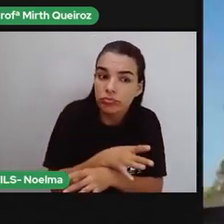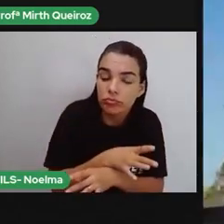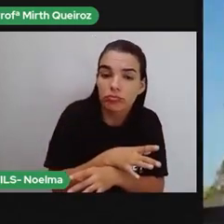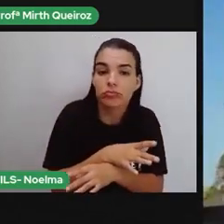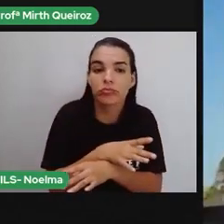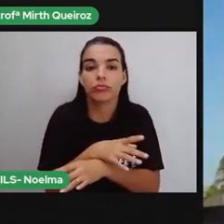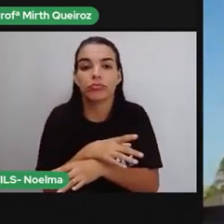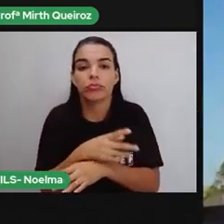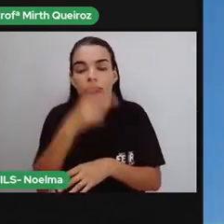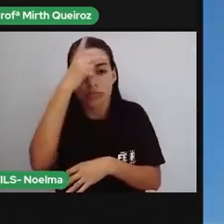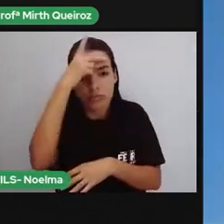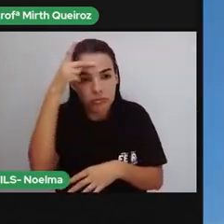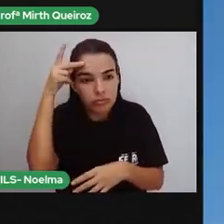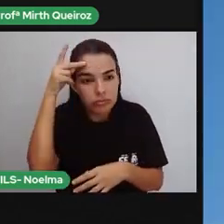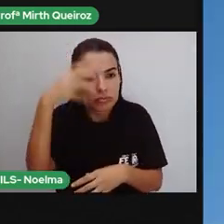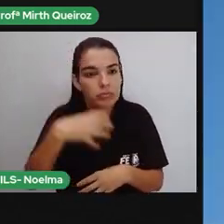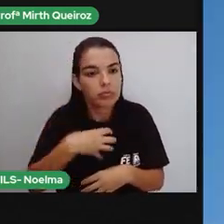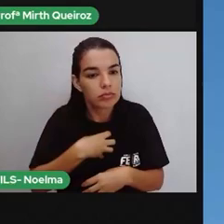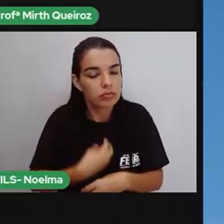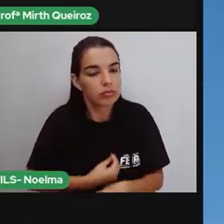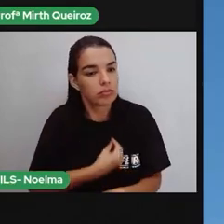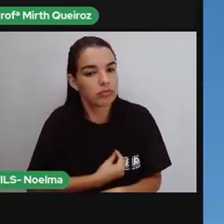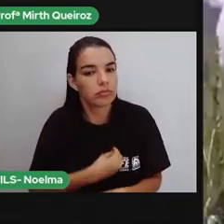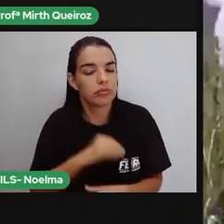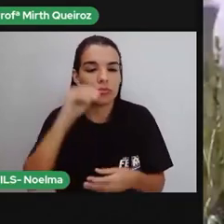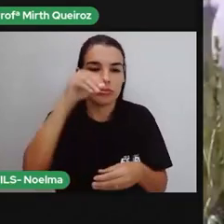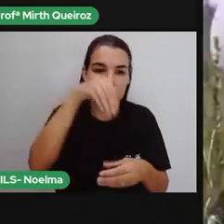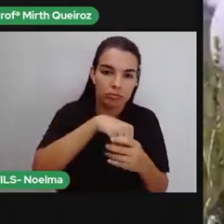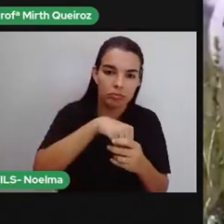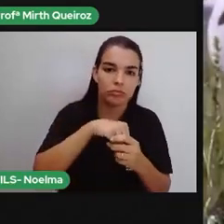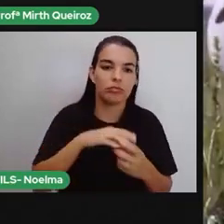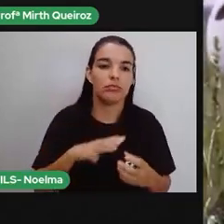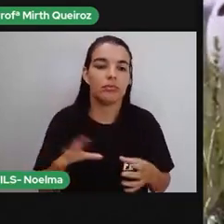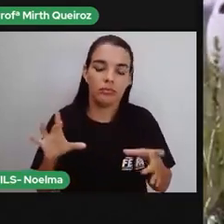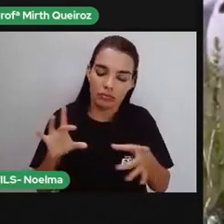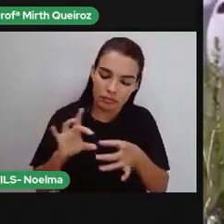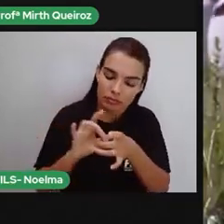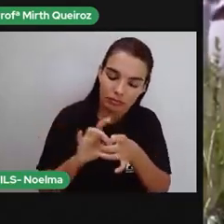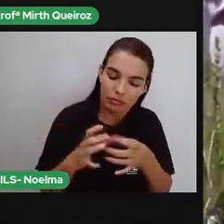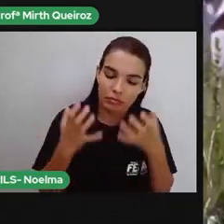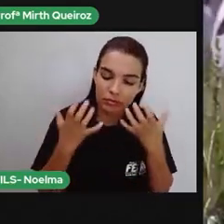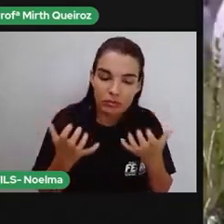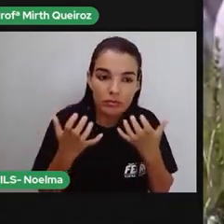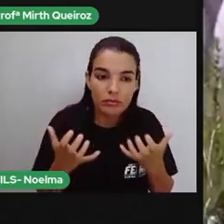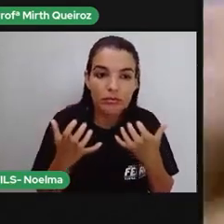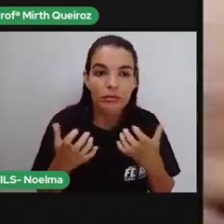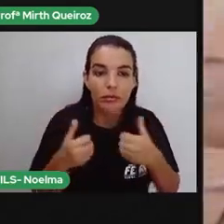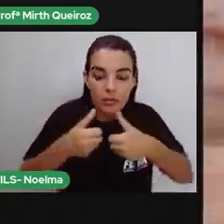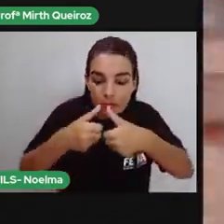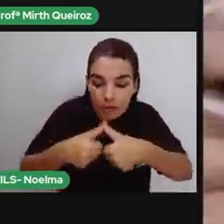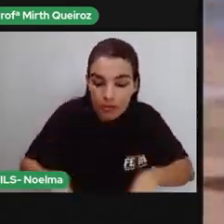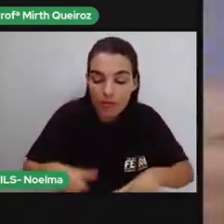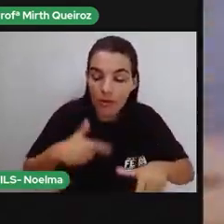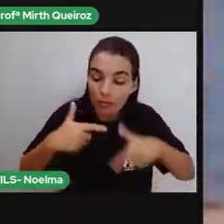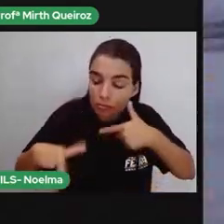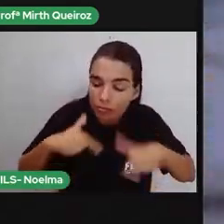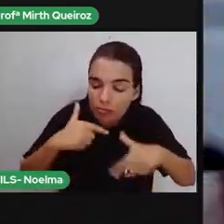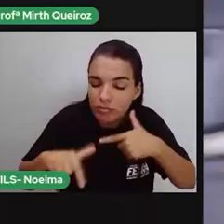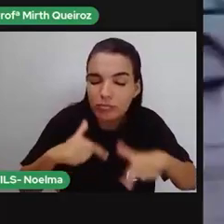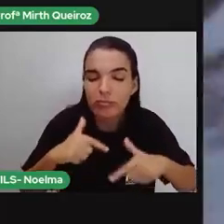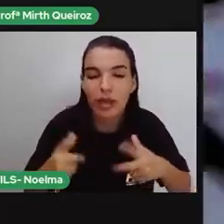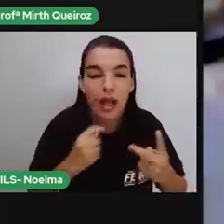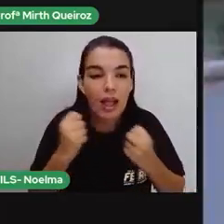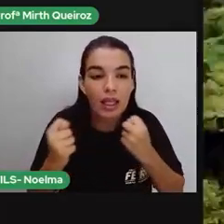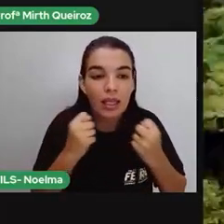e com tecnologias simples e inovadoras. Queremos que este seja um lugar onde atividade econômica e natureza